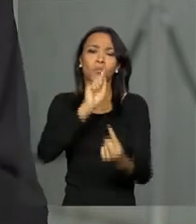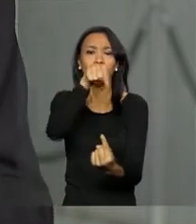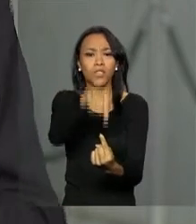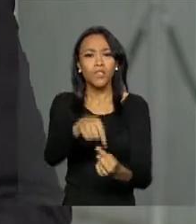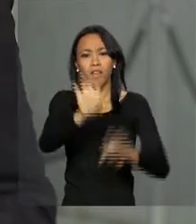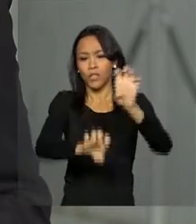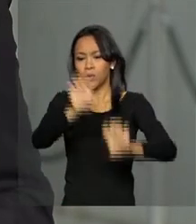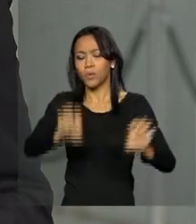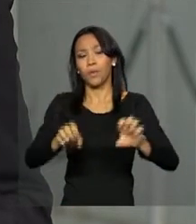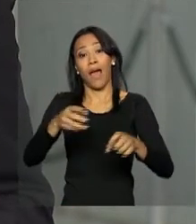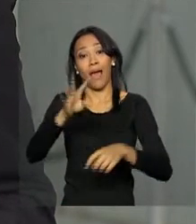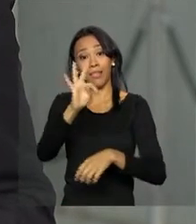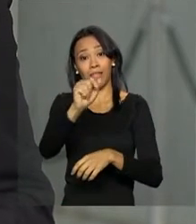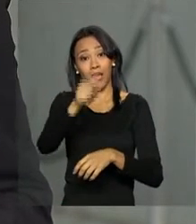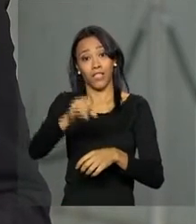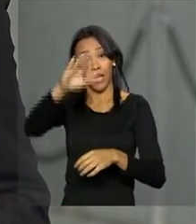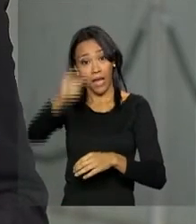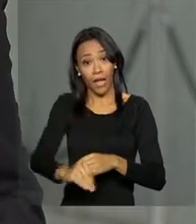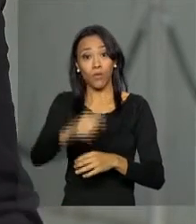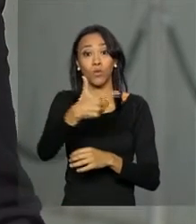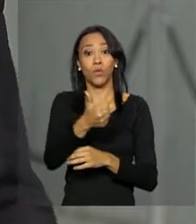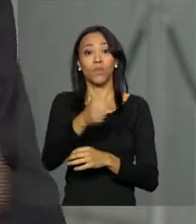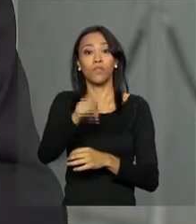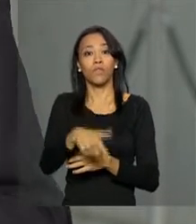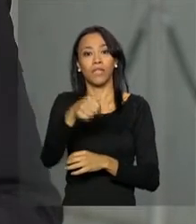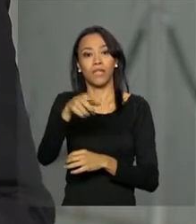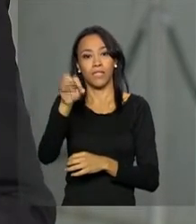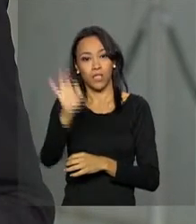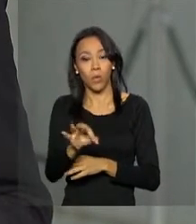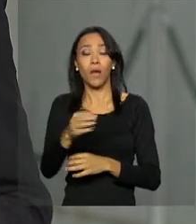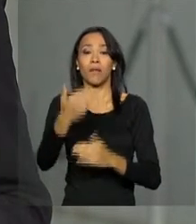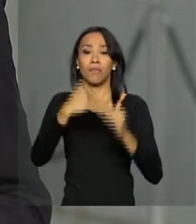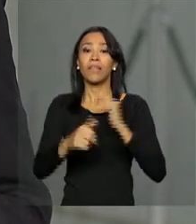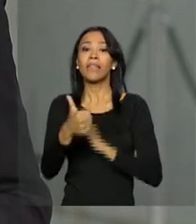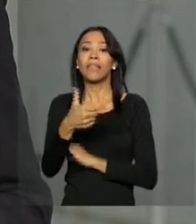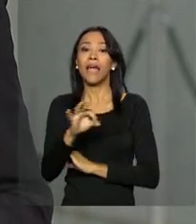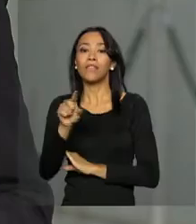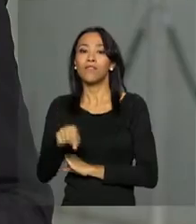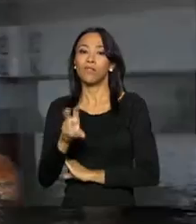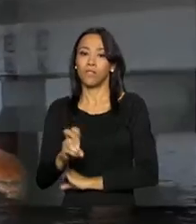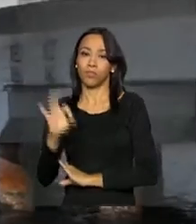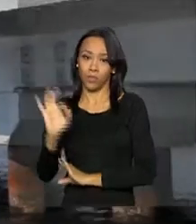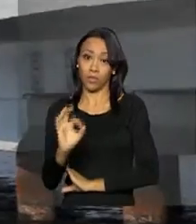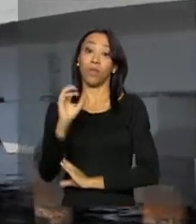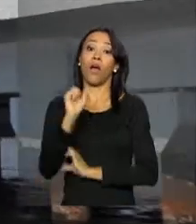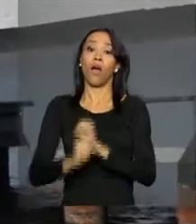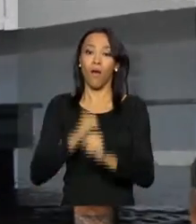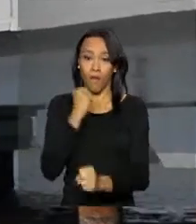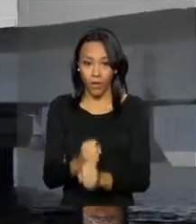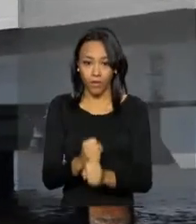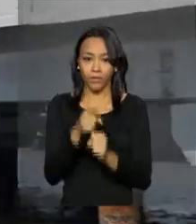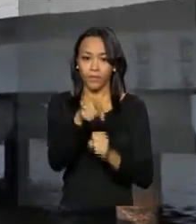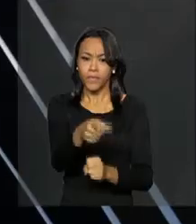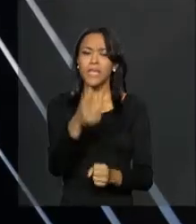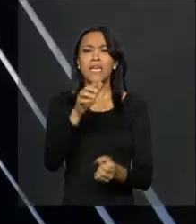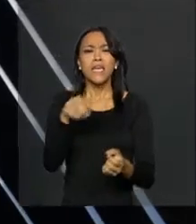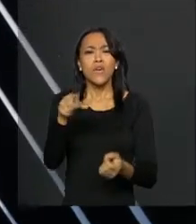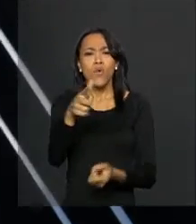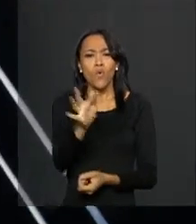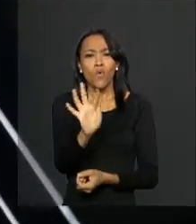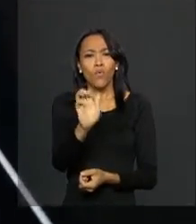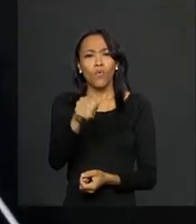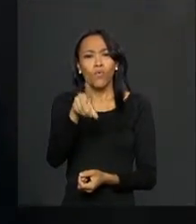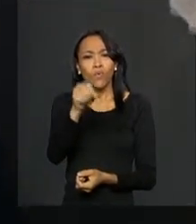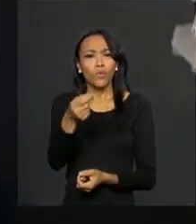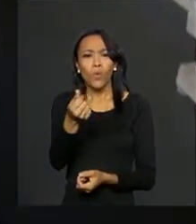A taxa de juros caiu de 12,75% para 10,5% ao ano. Os fundos são alimentados por repasses